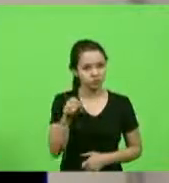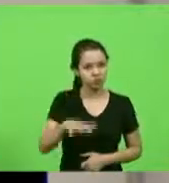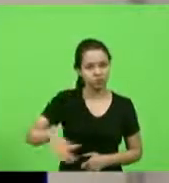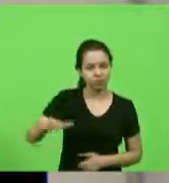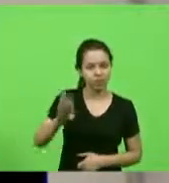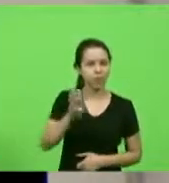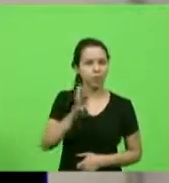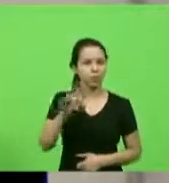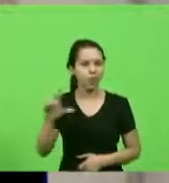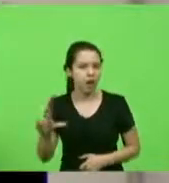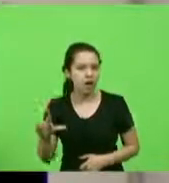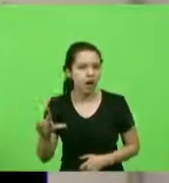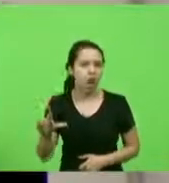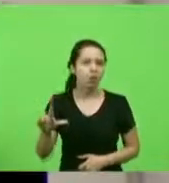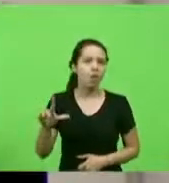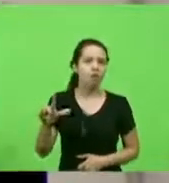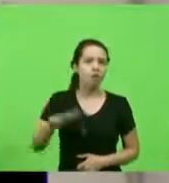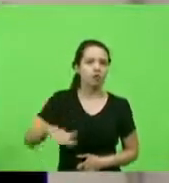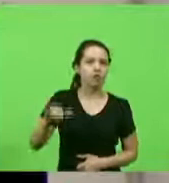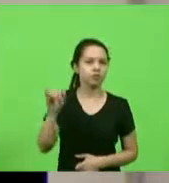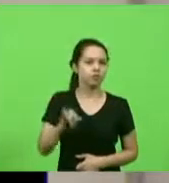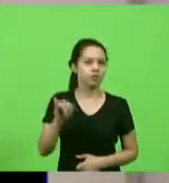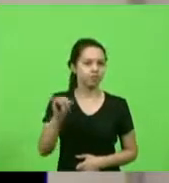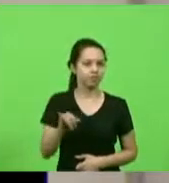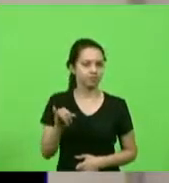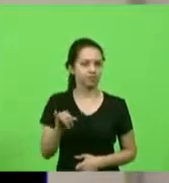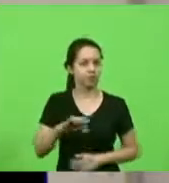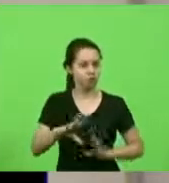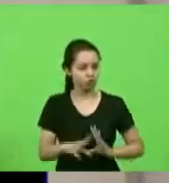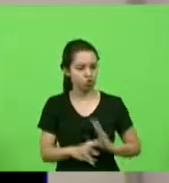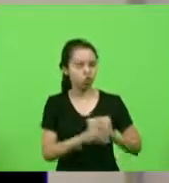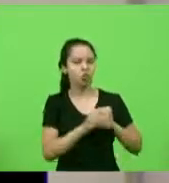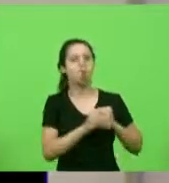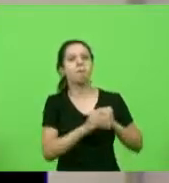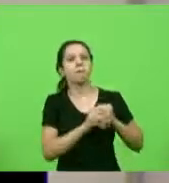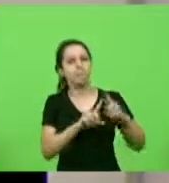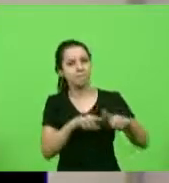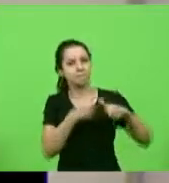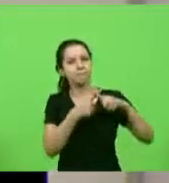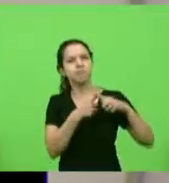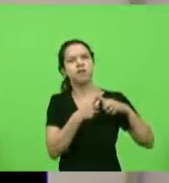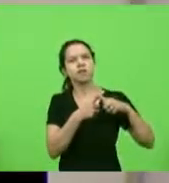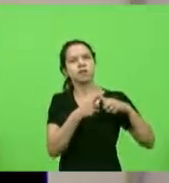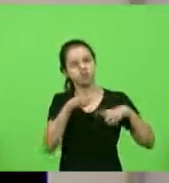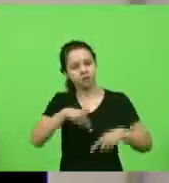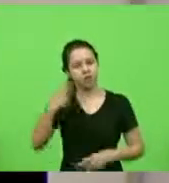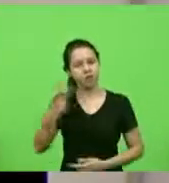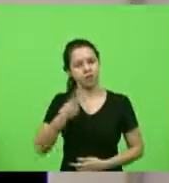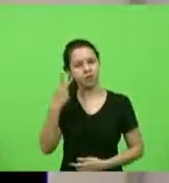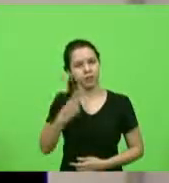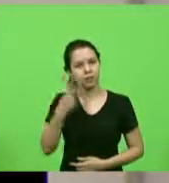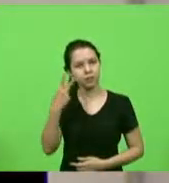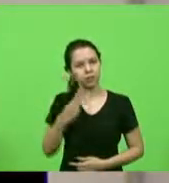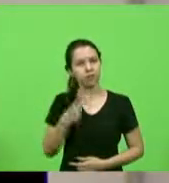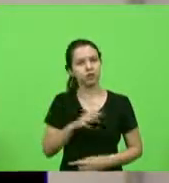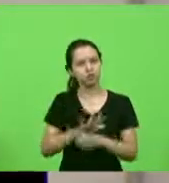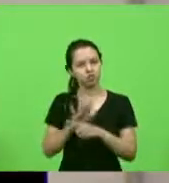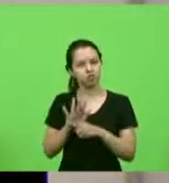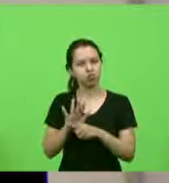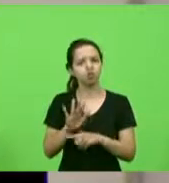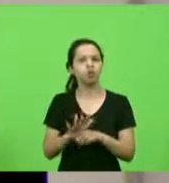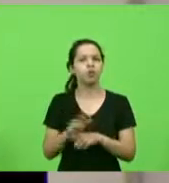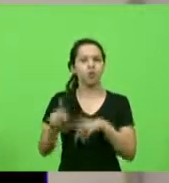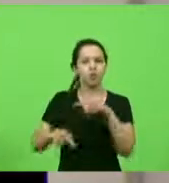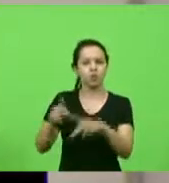do Itajaí, soma aqui no Parlamento catarinense, trazendo as demandas que impactam na vida de cada um dos catarinenses.